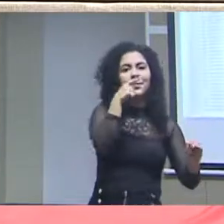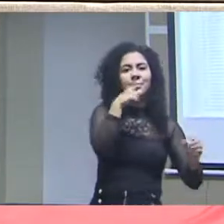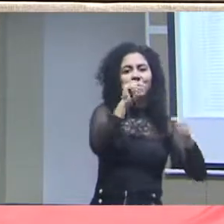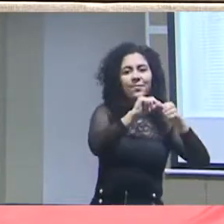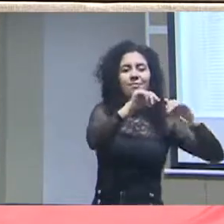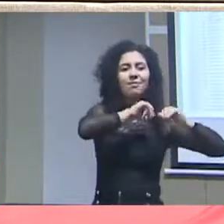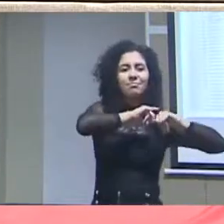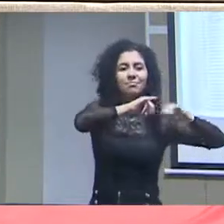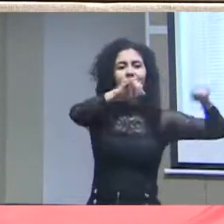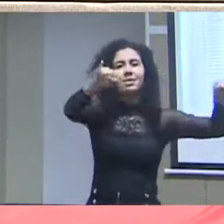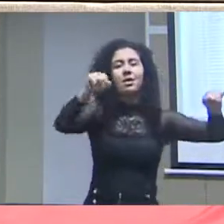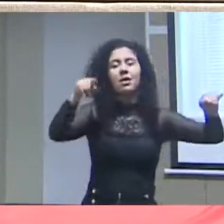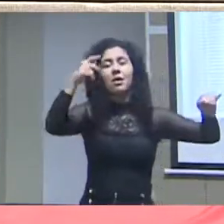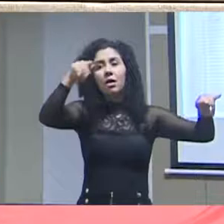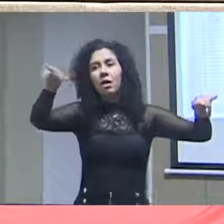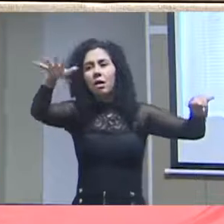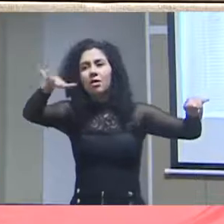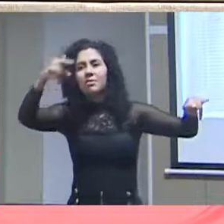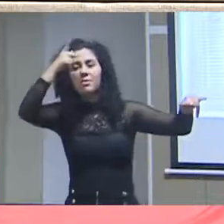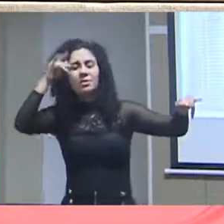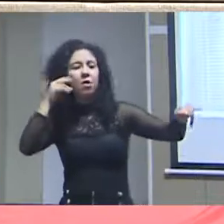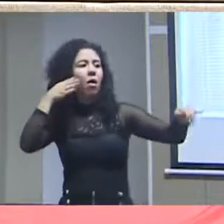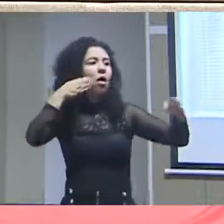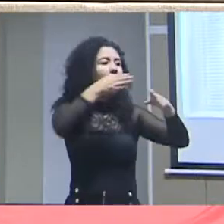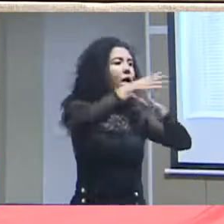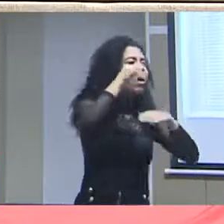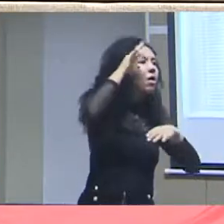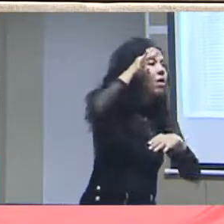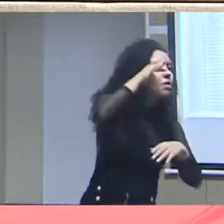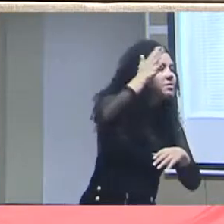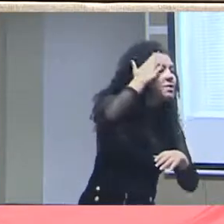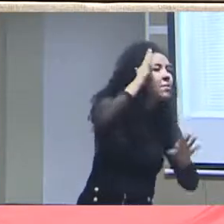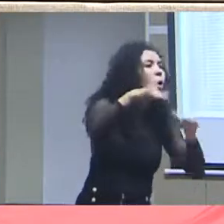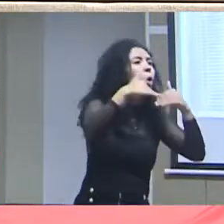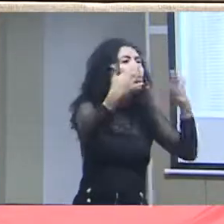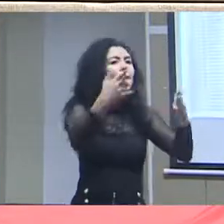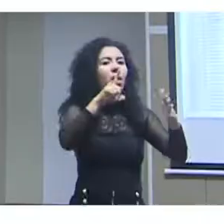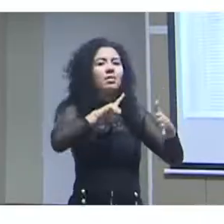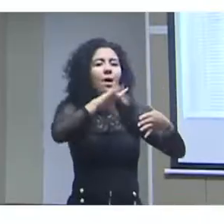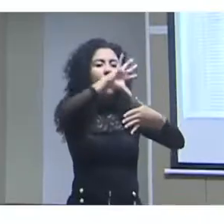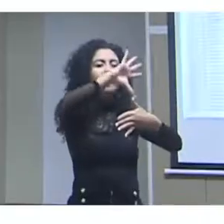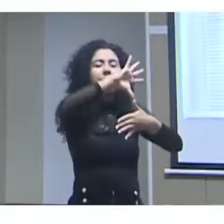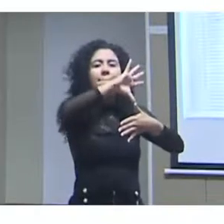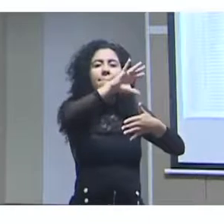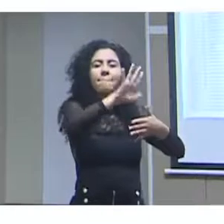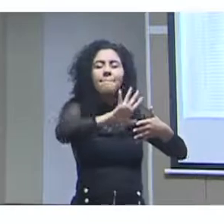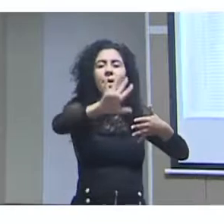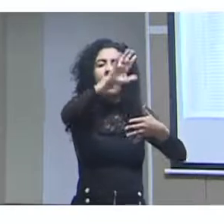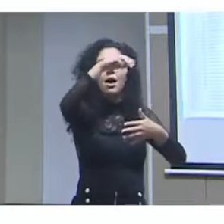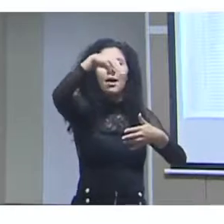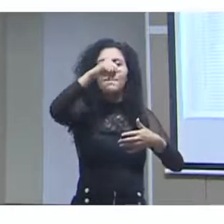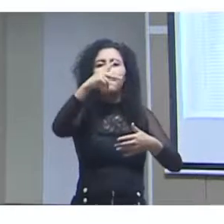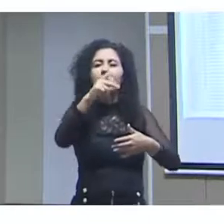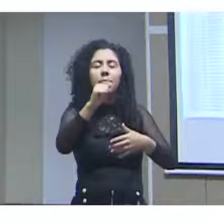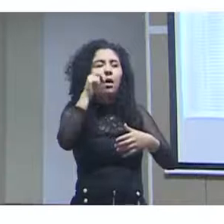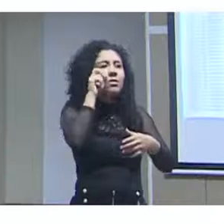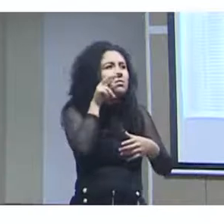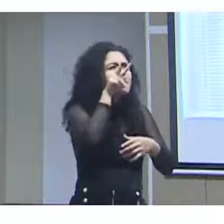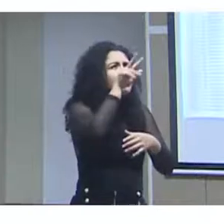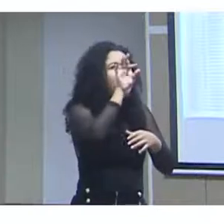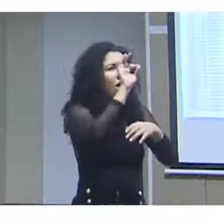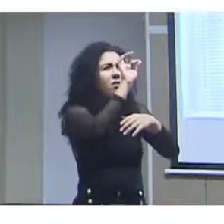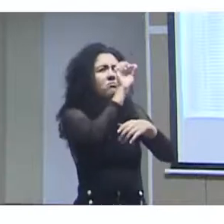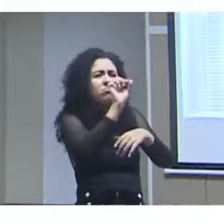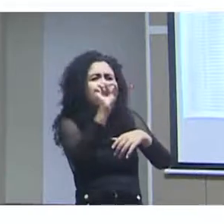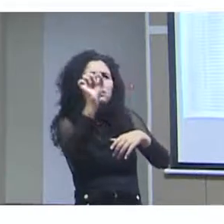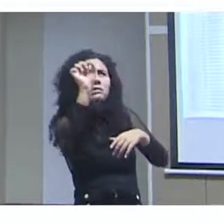publico, se eu pego esses dados e publico cada uma das farmácias populares como um pontinho em um mapa, eu permito para ele, visualmente,